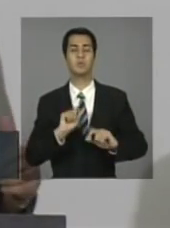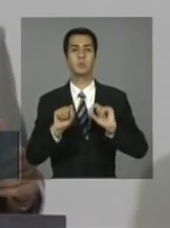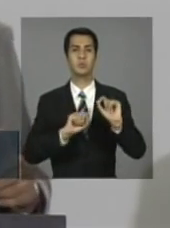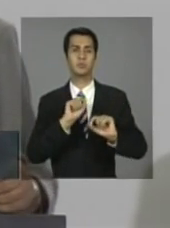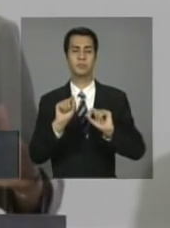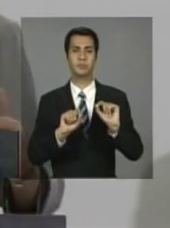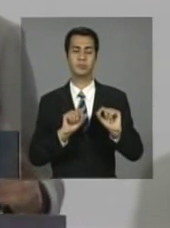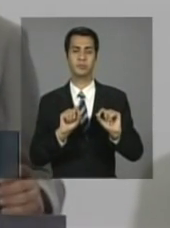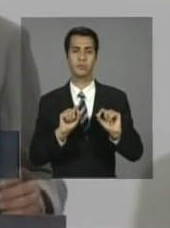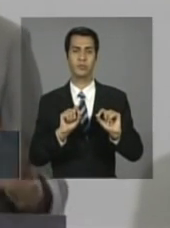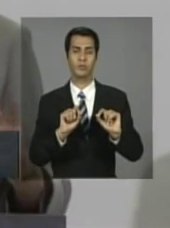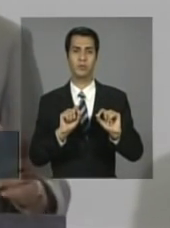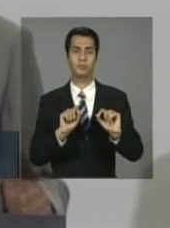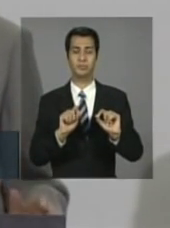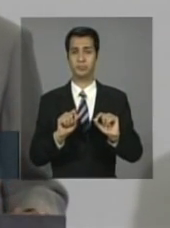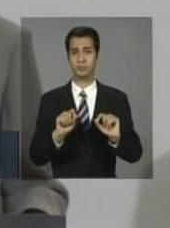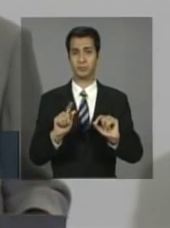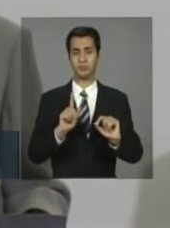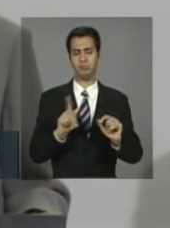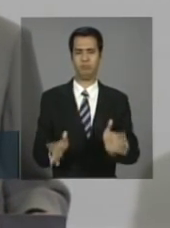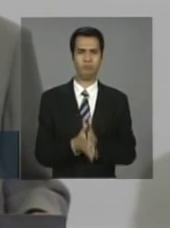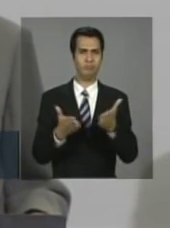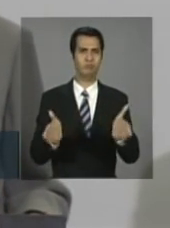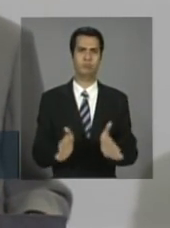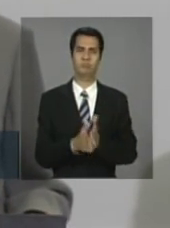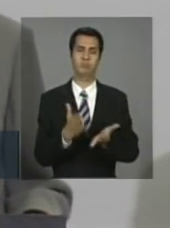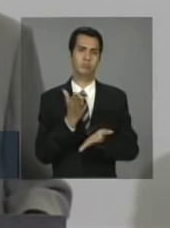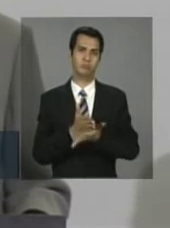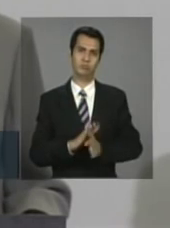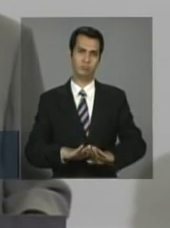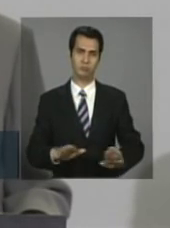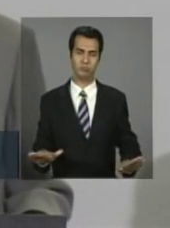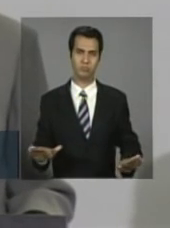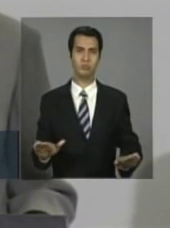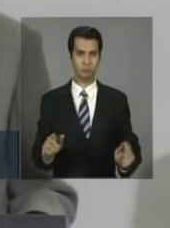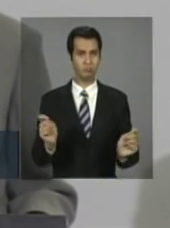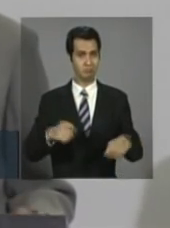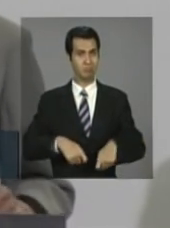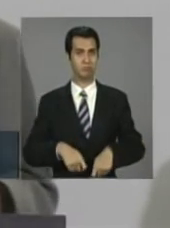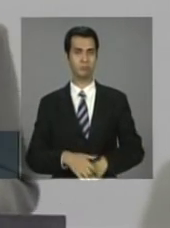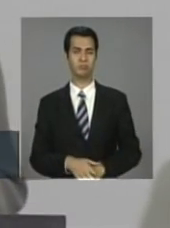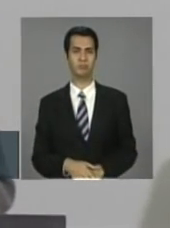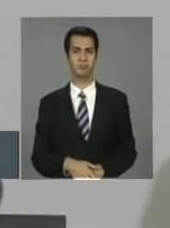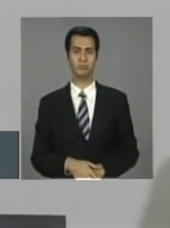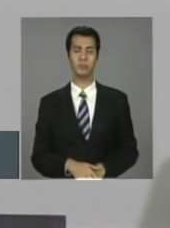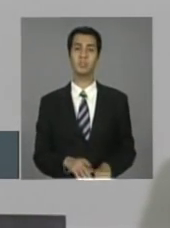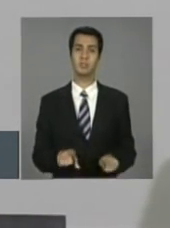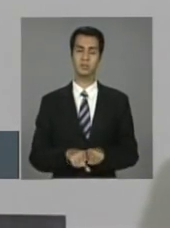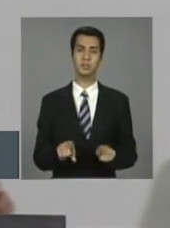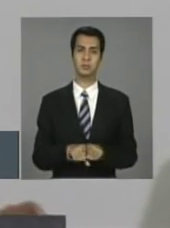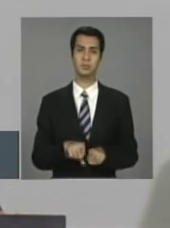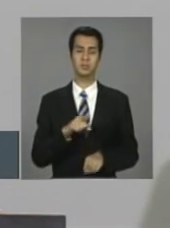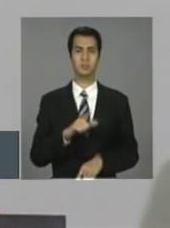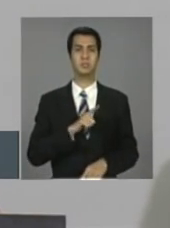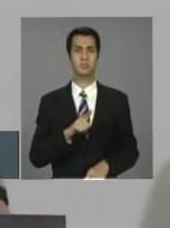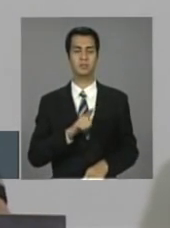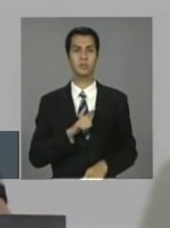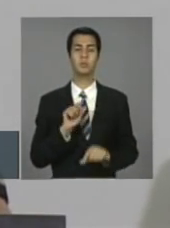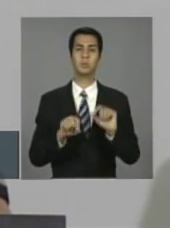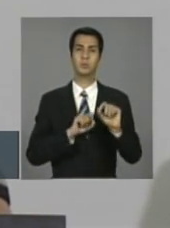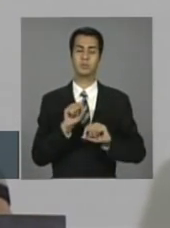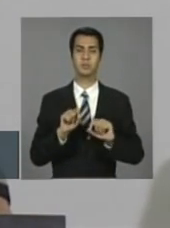sua condição de extremamente pobre. E ele compõe, como o ministro Guido mostrou,